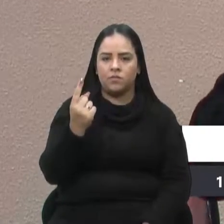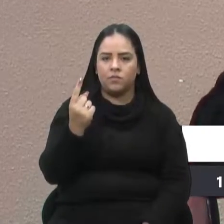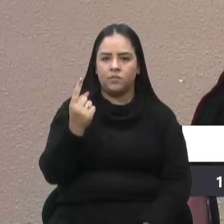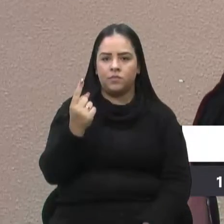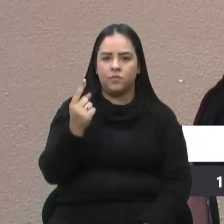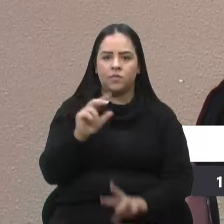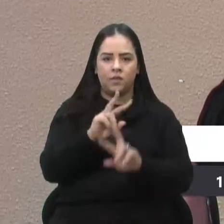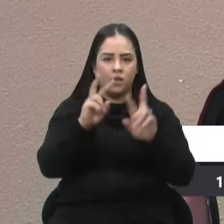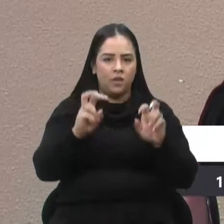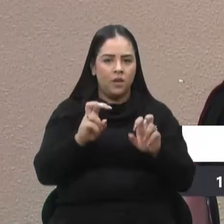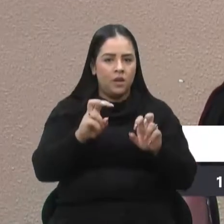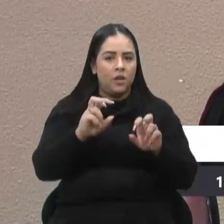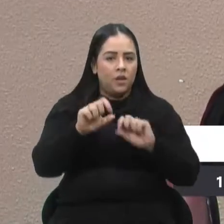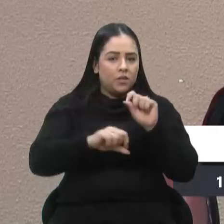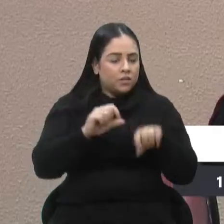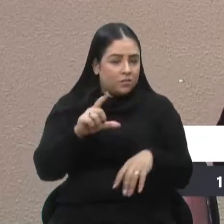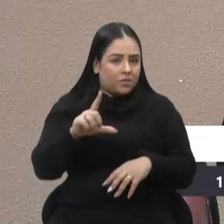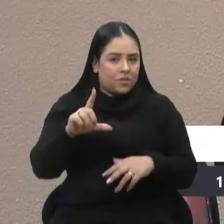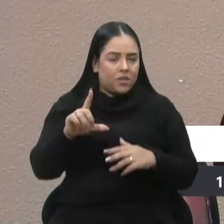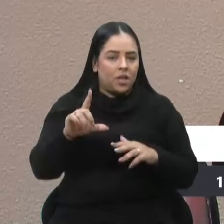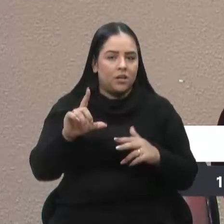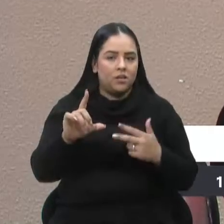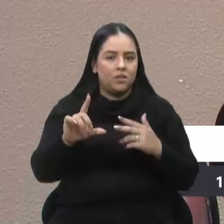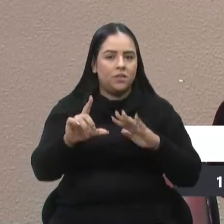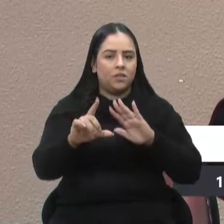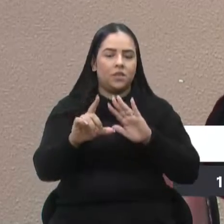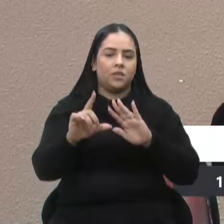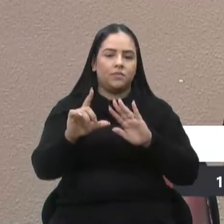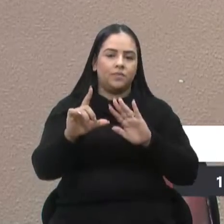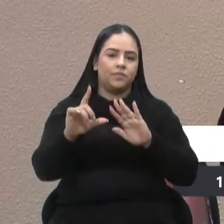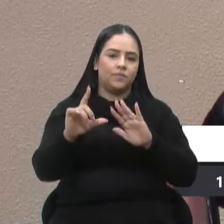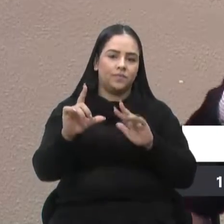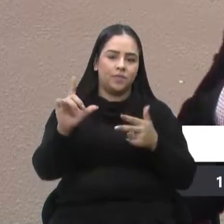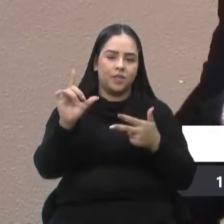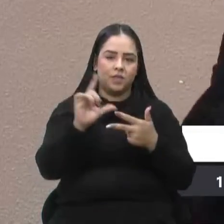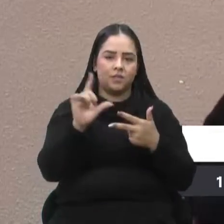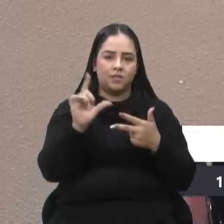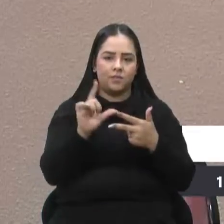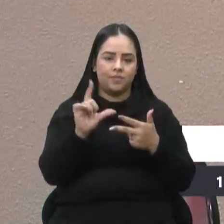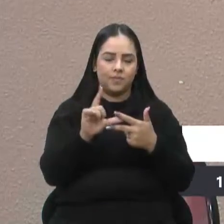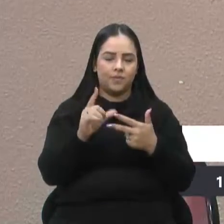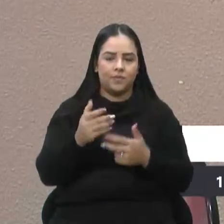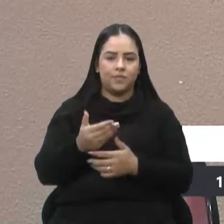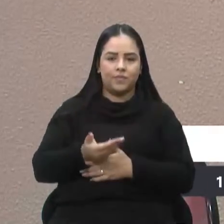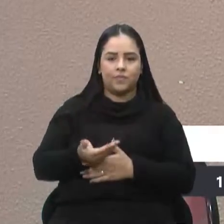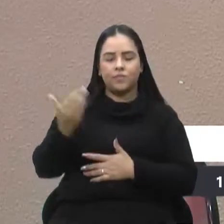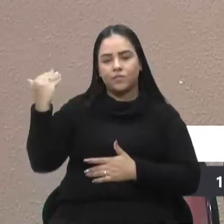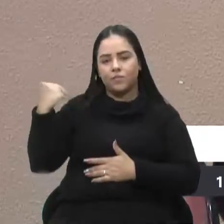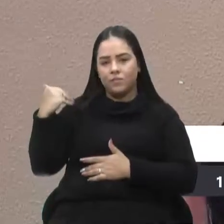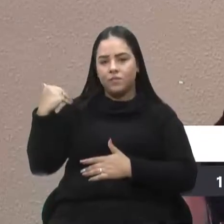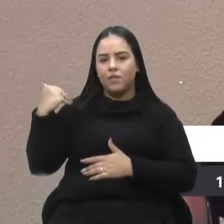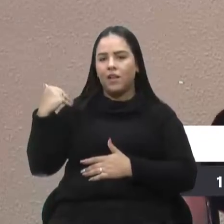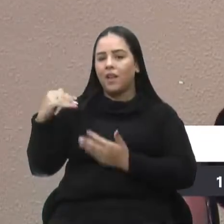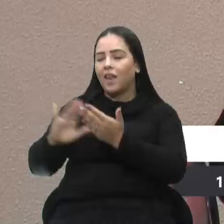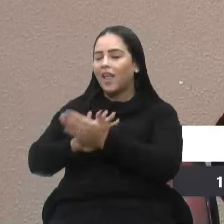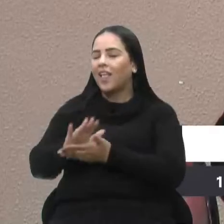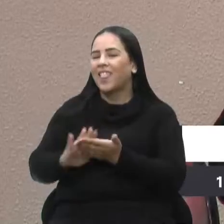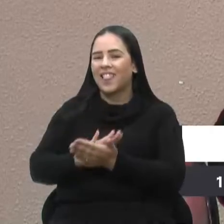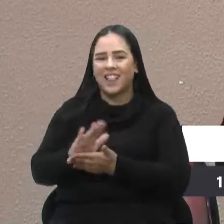nossa legislatura anterior, não tínhamos diálogo algum. E nenhuma secretaria.